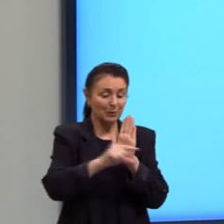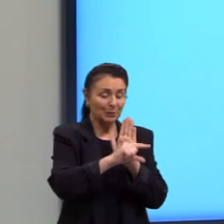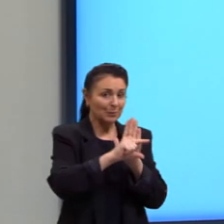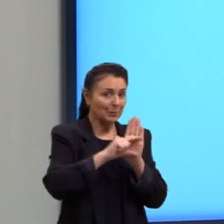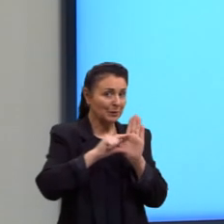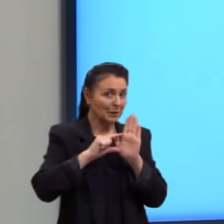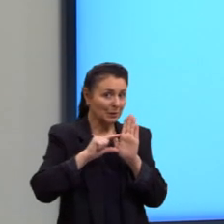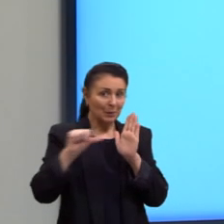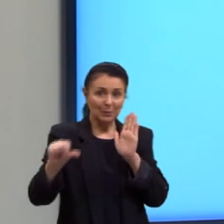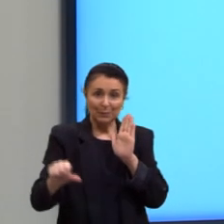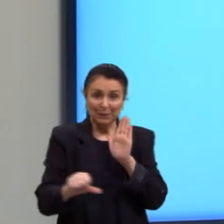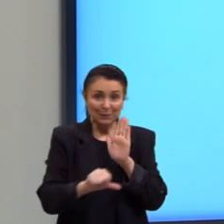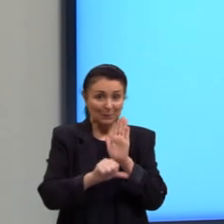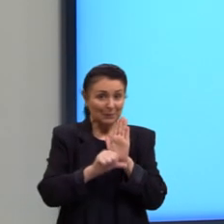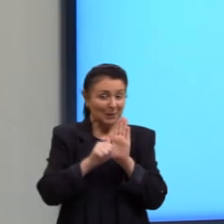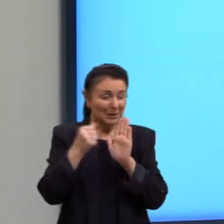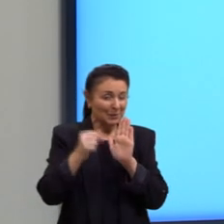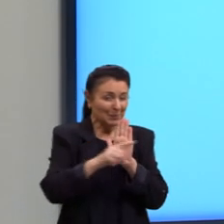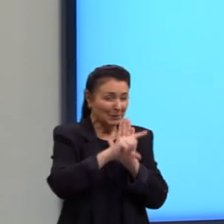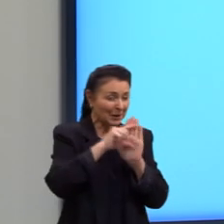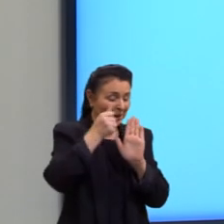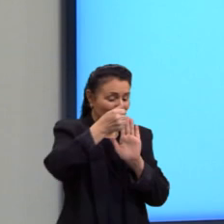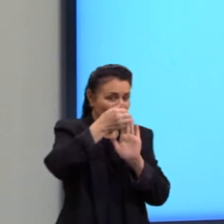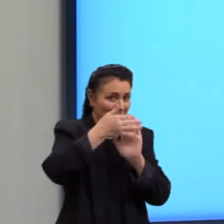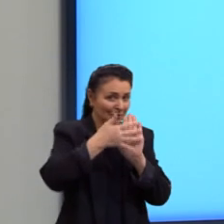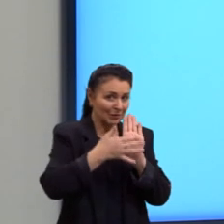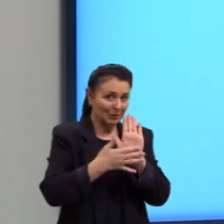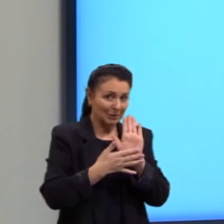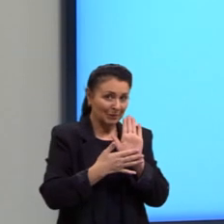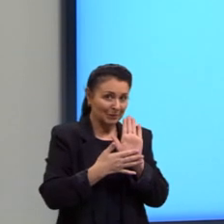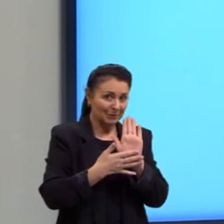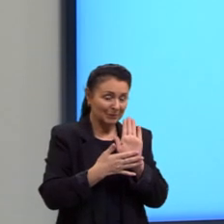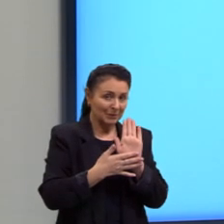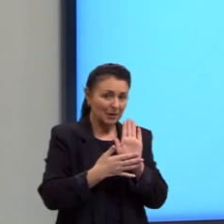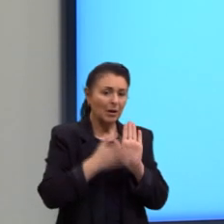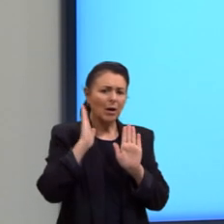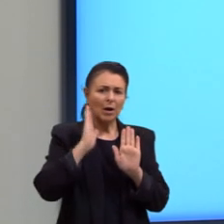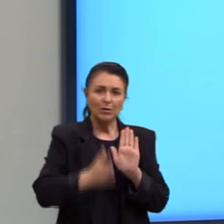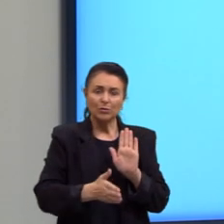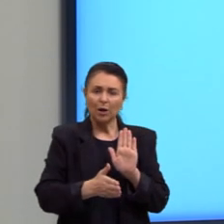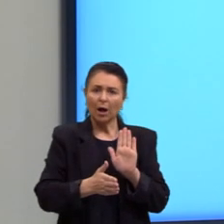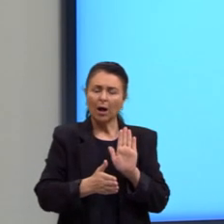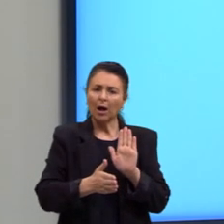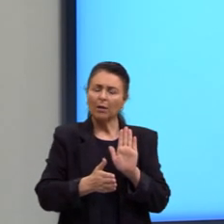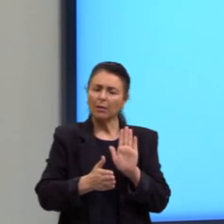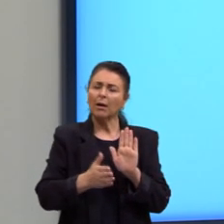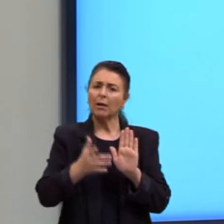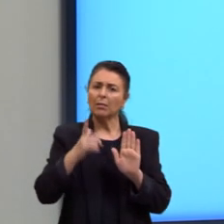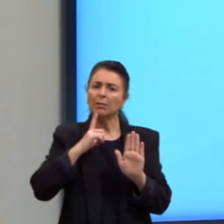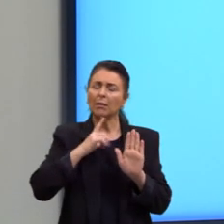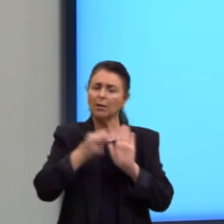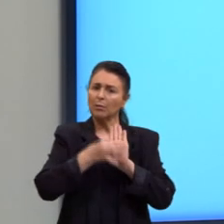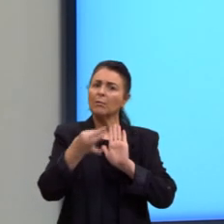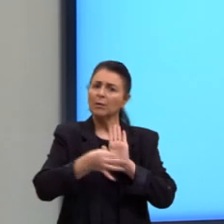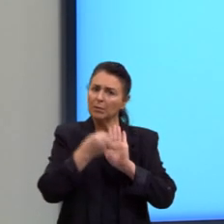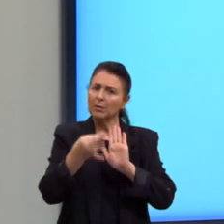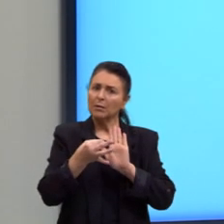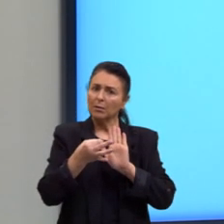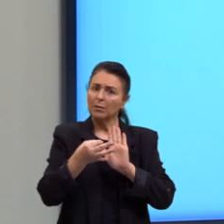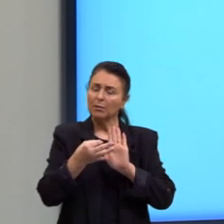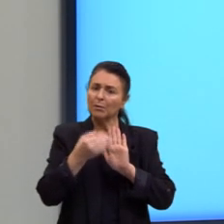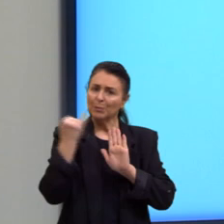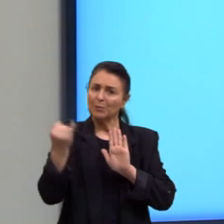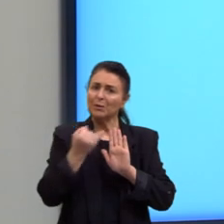primeiro parágrafo de desenvolvimento já reforça na argumentação. Para que serve